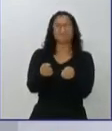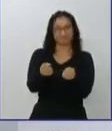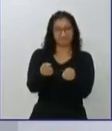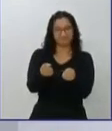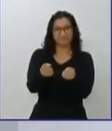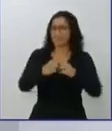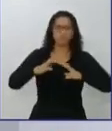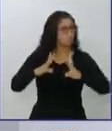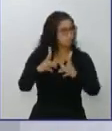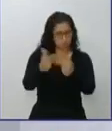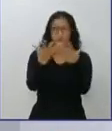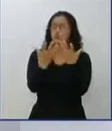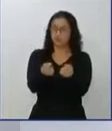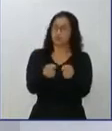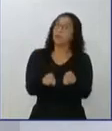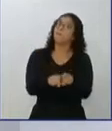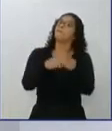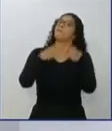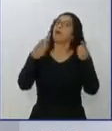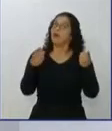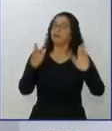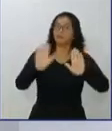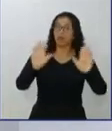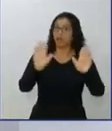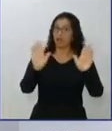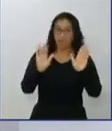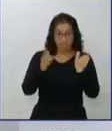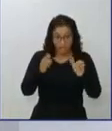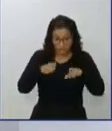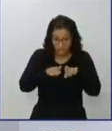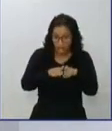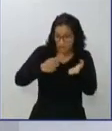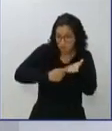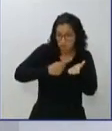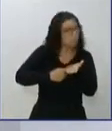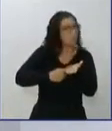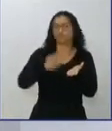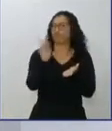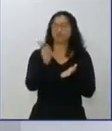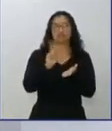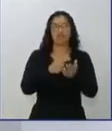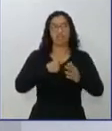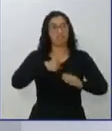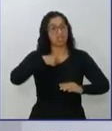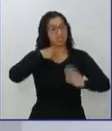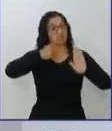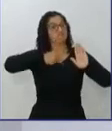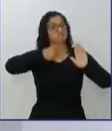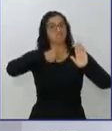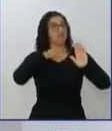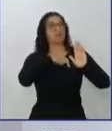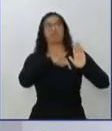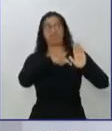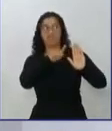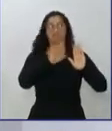Agora, isso não significa que eu esteja fazendo acordos, negociações, prometendo cargos, porque isso não faz parte da minha